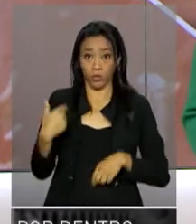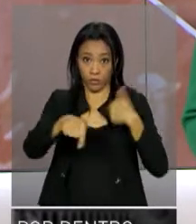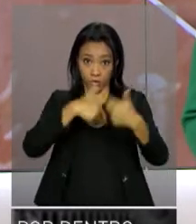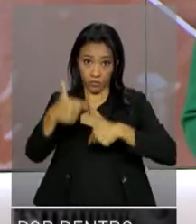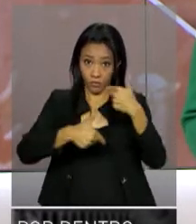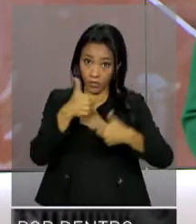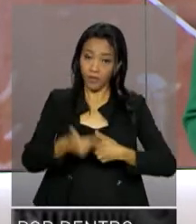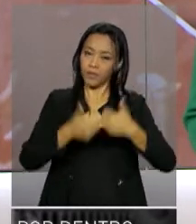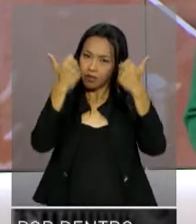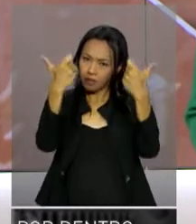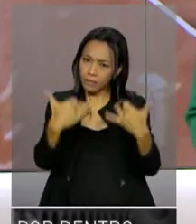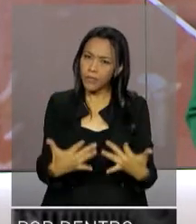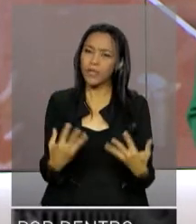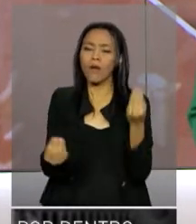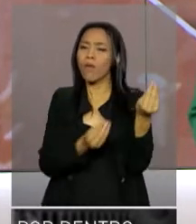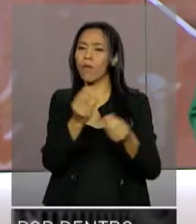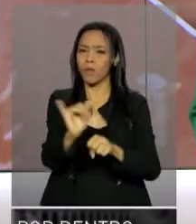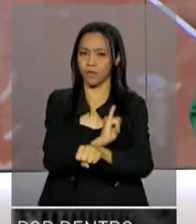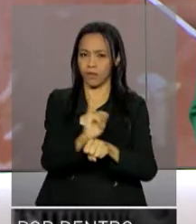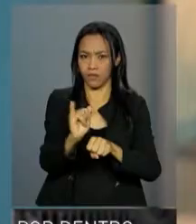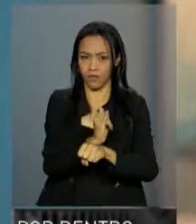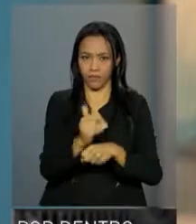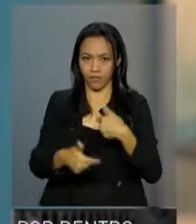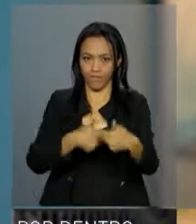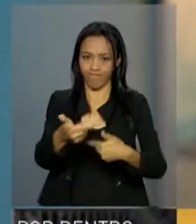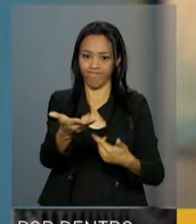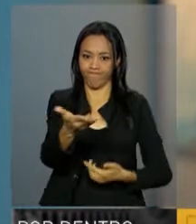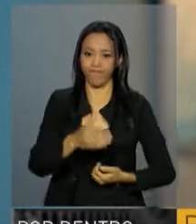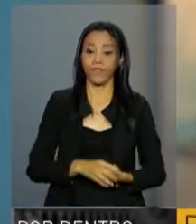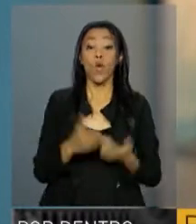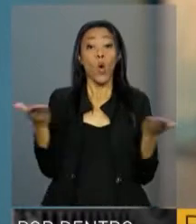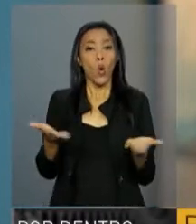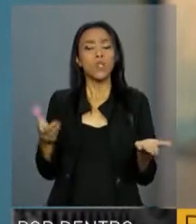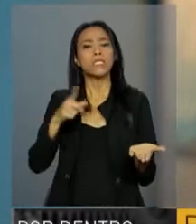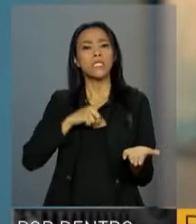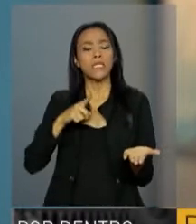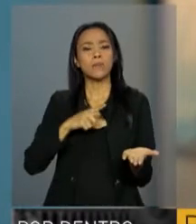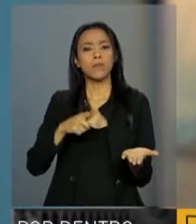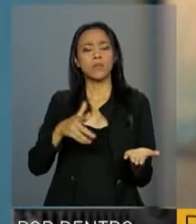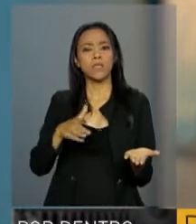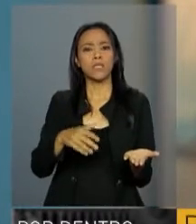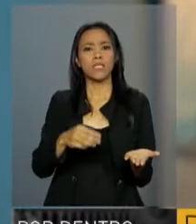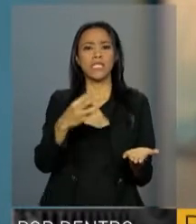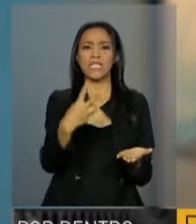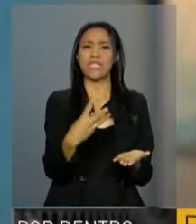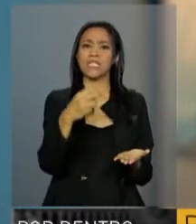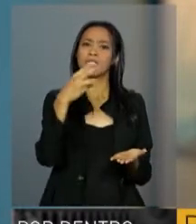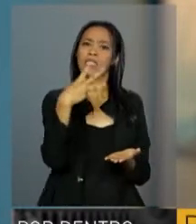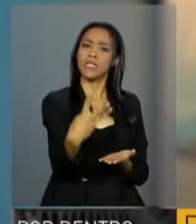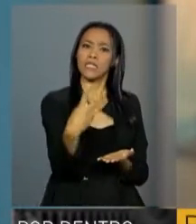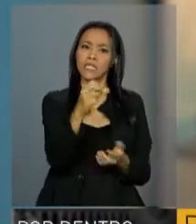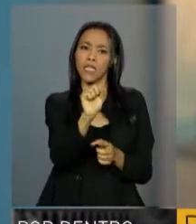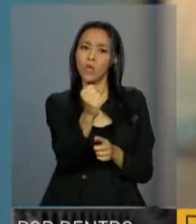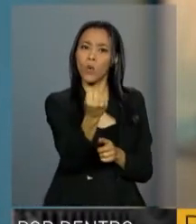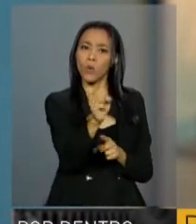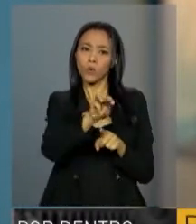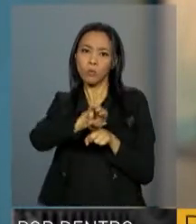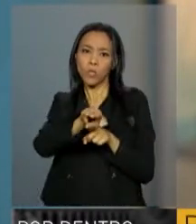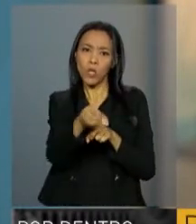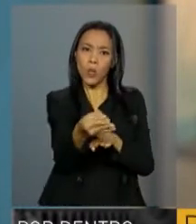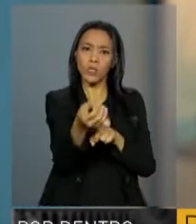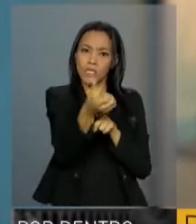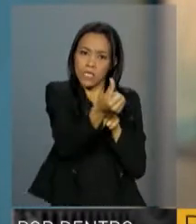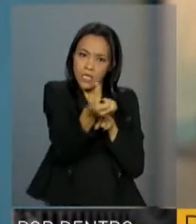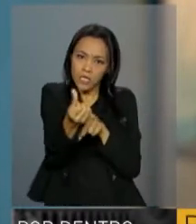Ronaldo Nogueira, explica a estratégia. Nós temos hoje em torno de 38 milhões e